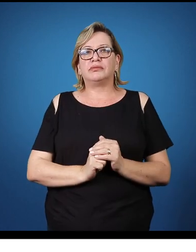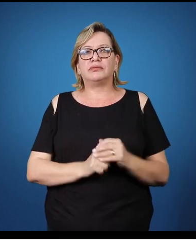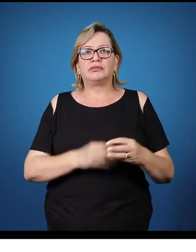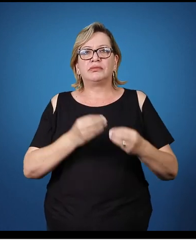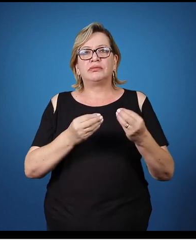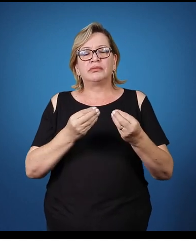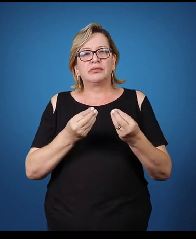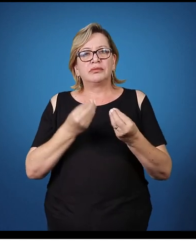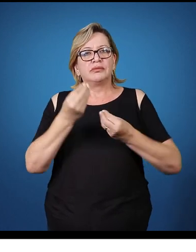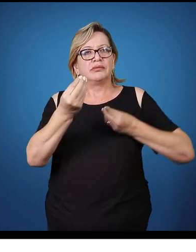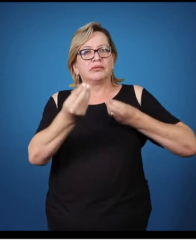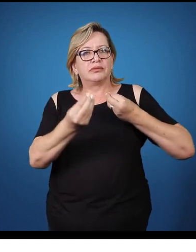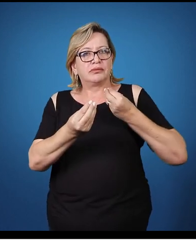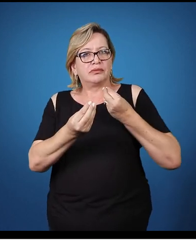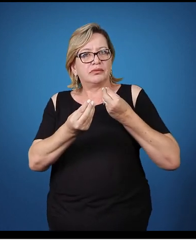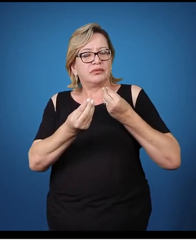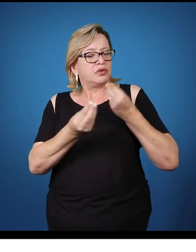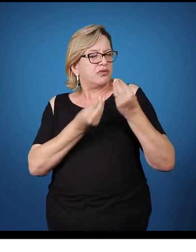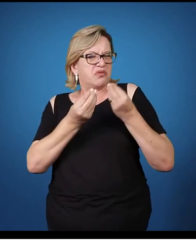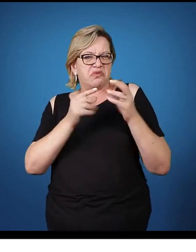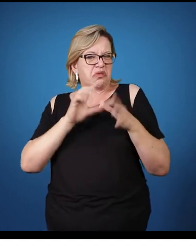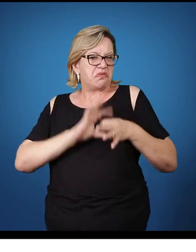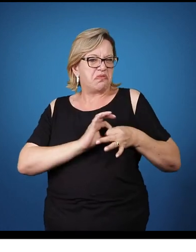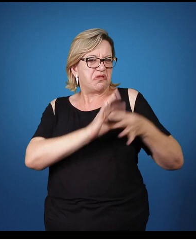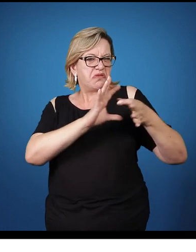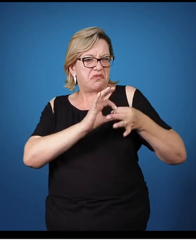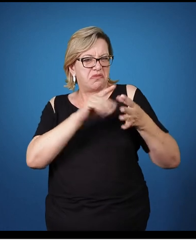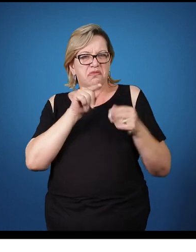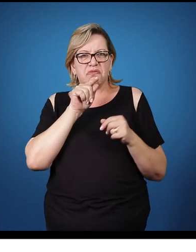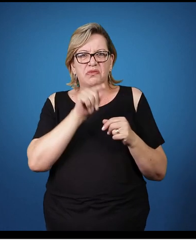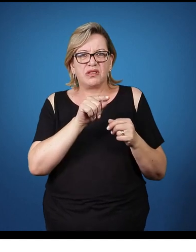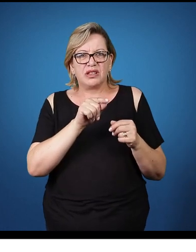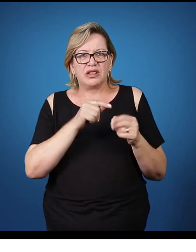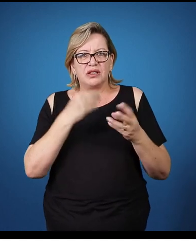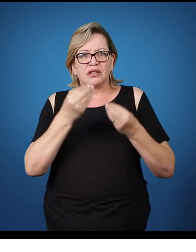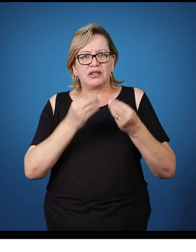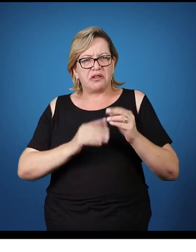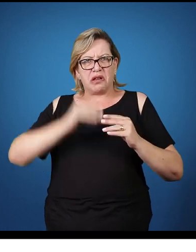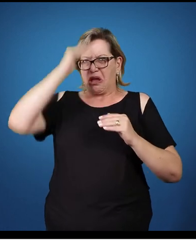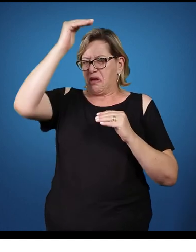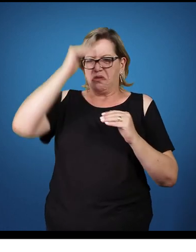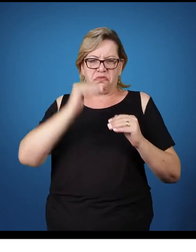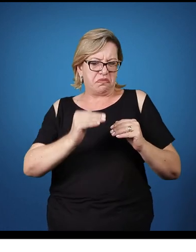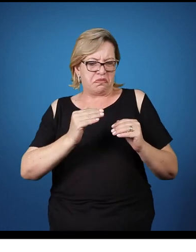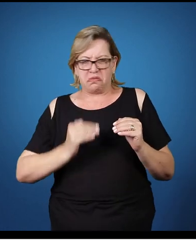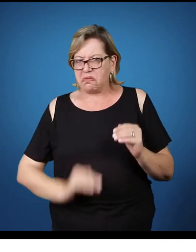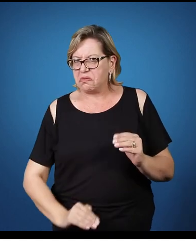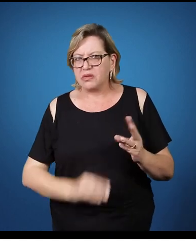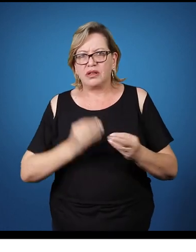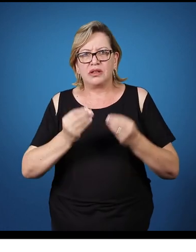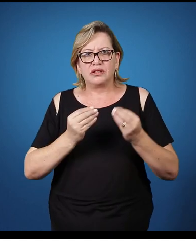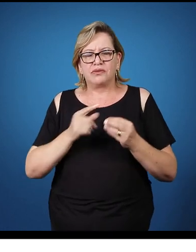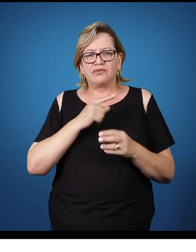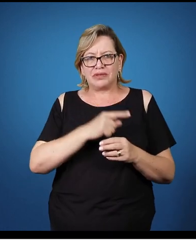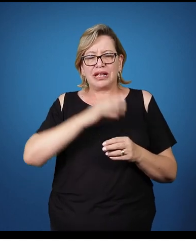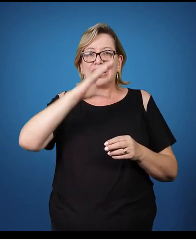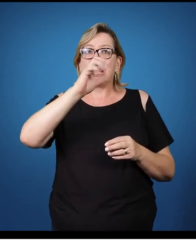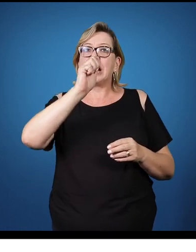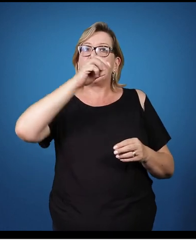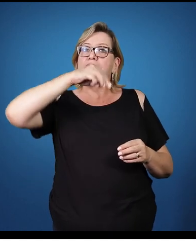Como queira, no plano alto, médio ou baixo, Camila,